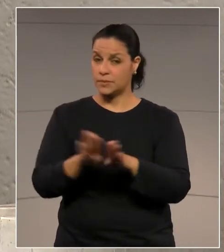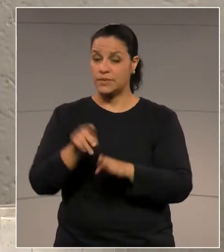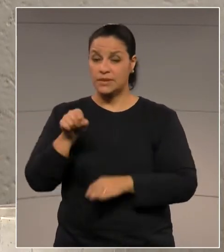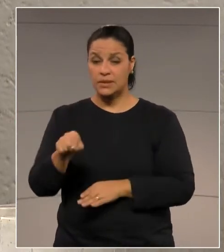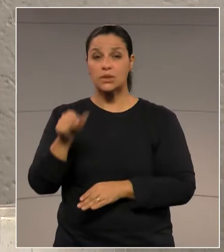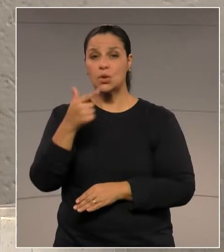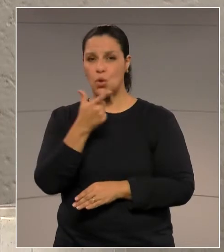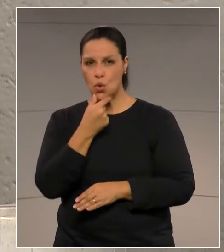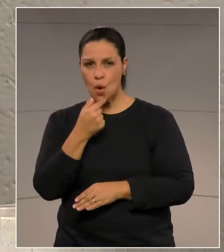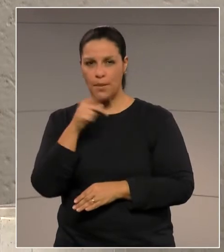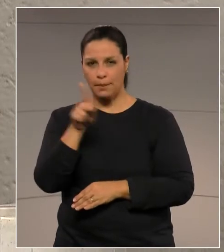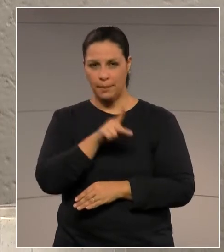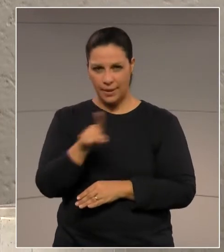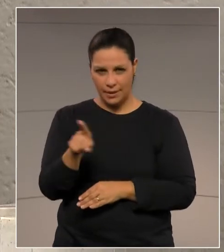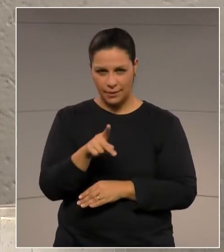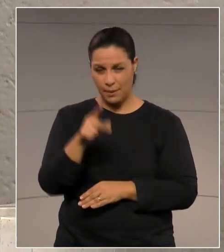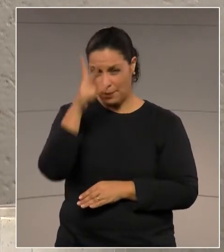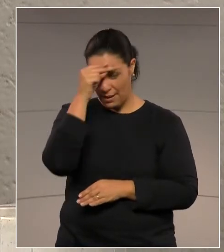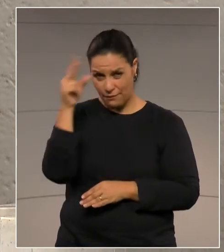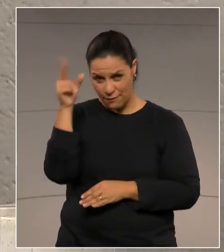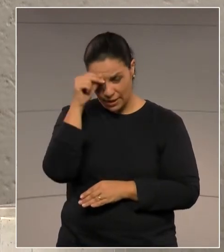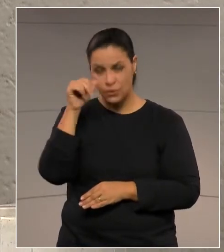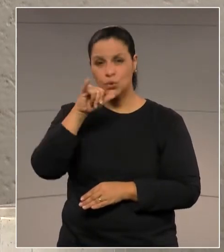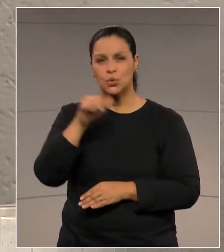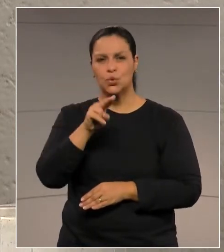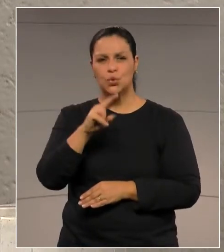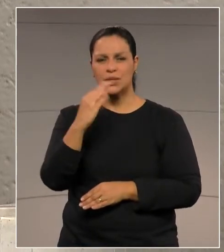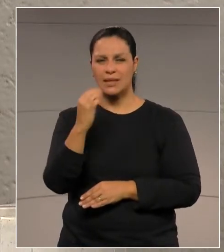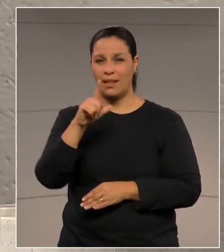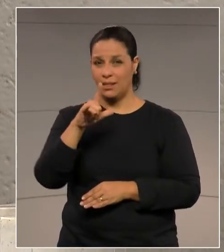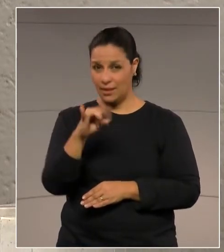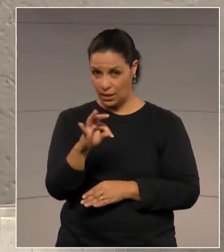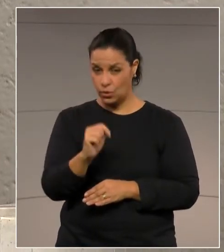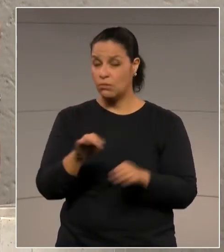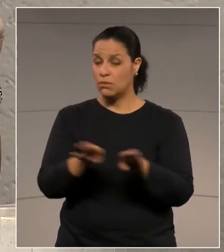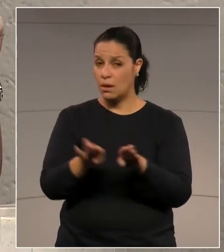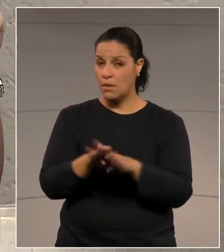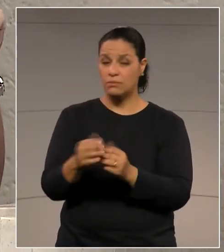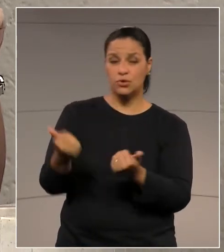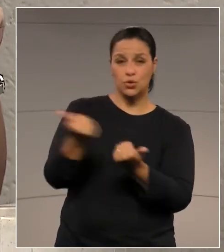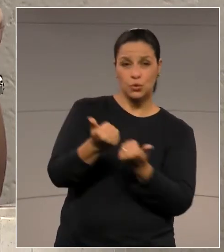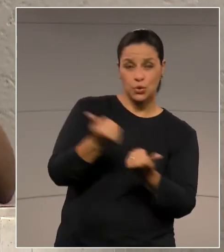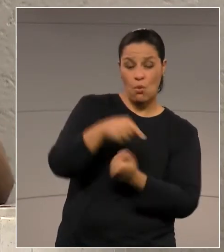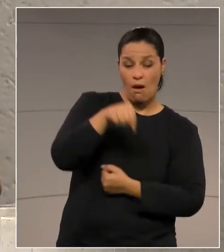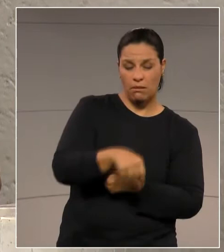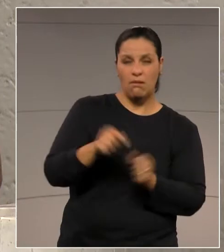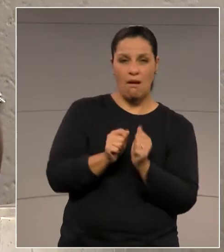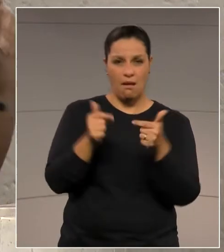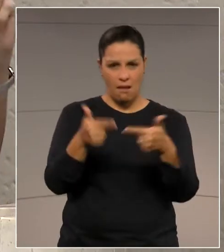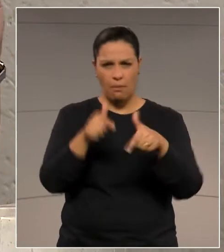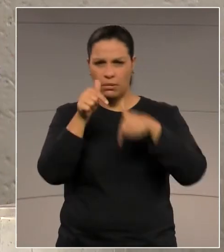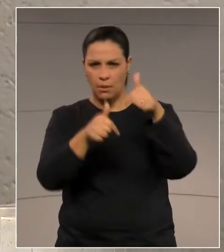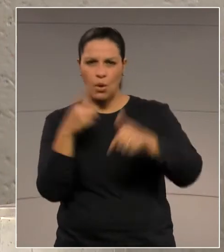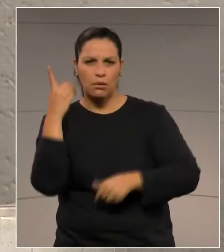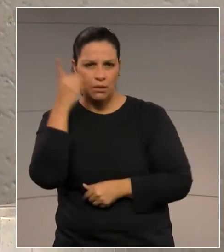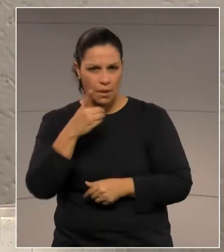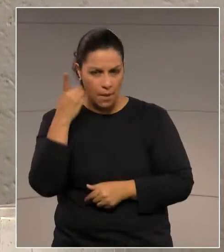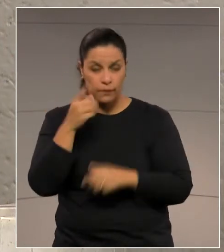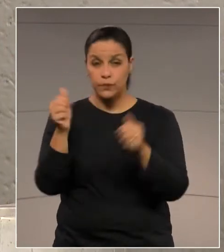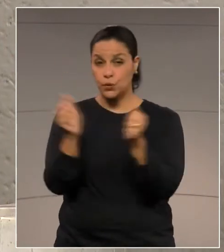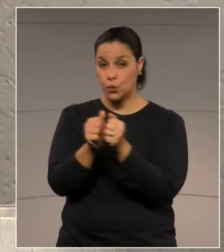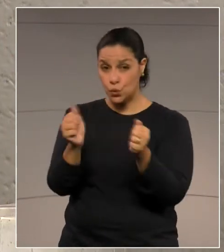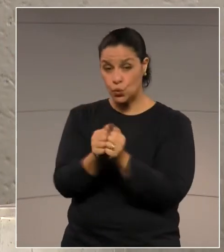Jocelito veio aqui para a Assembleia, como deputado, junto com o governador